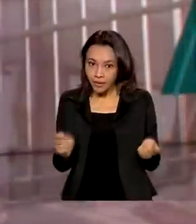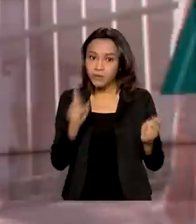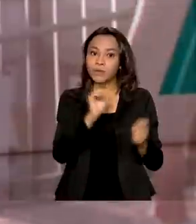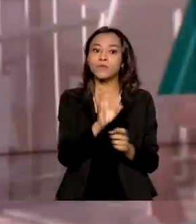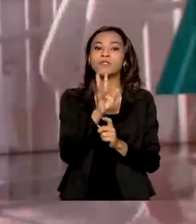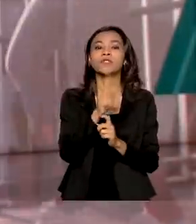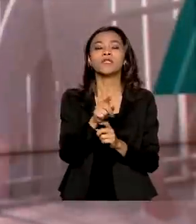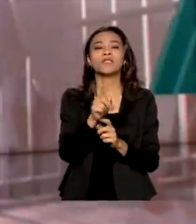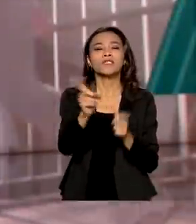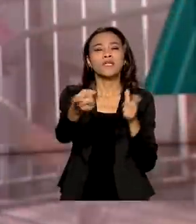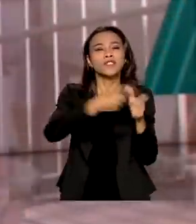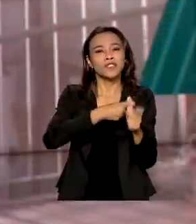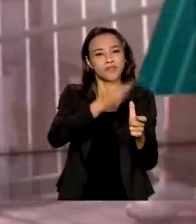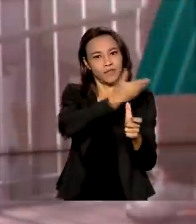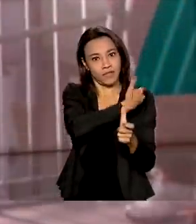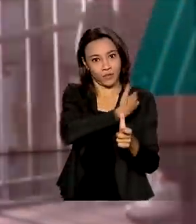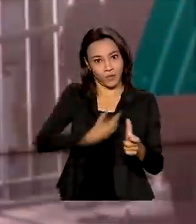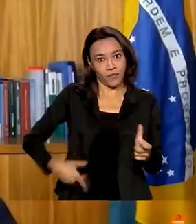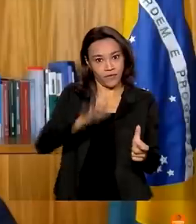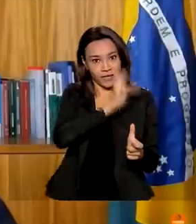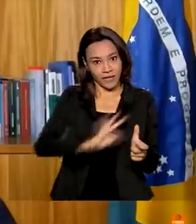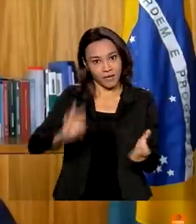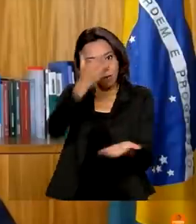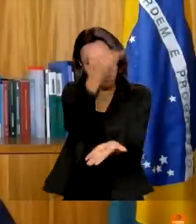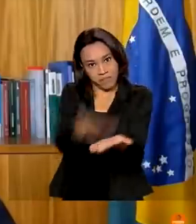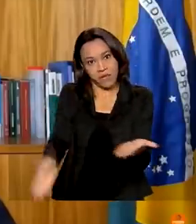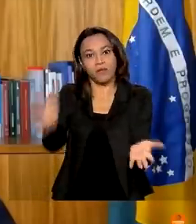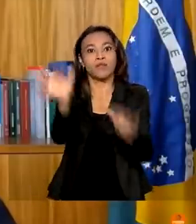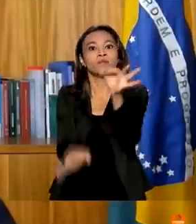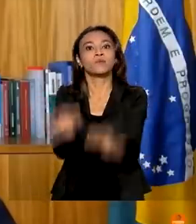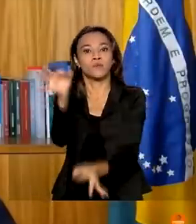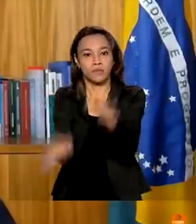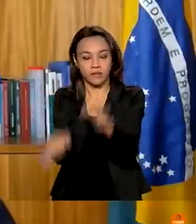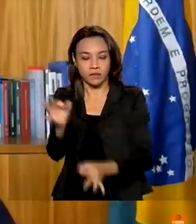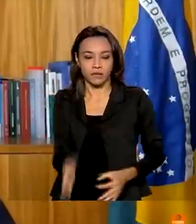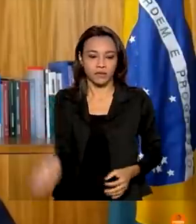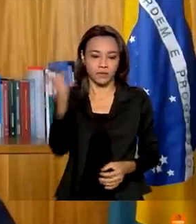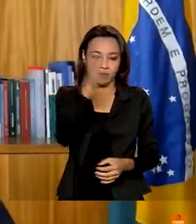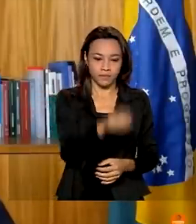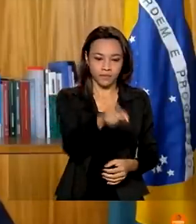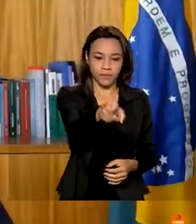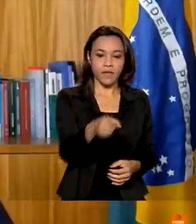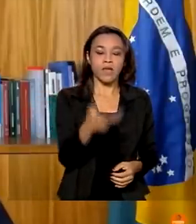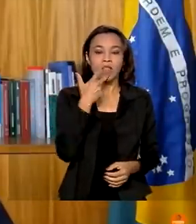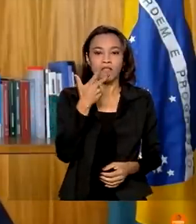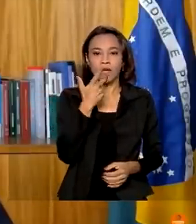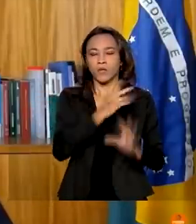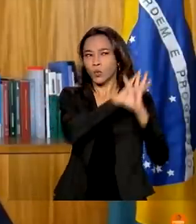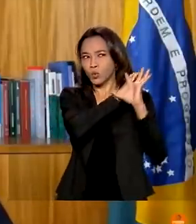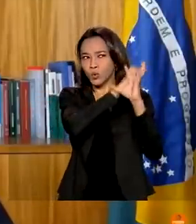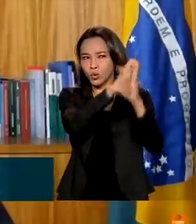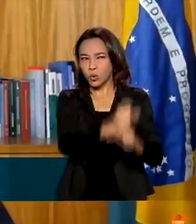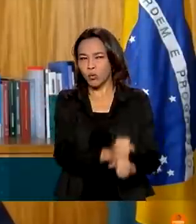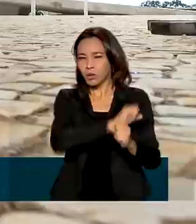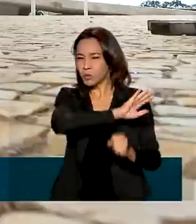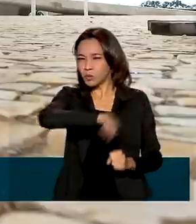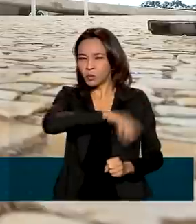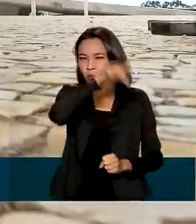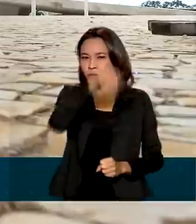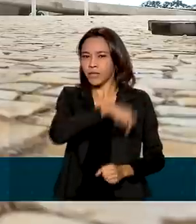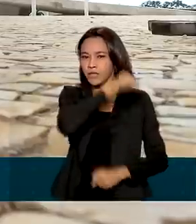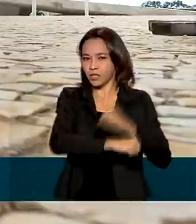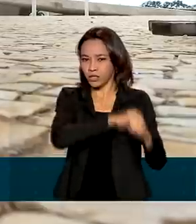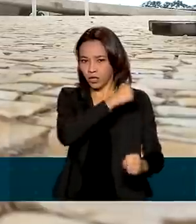União com ações perdidas na Justiça. Para o ministro da Economia, o valor total dos precatórios deste ano,